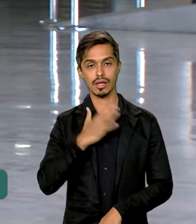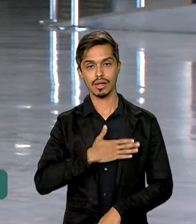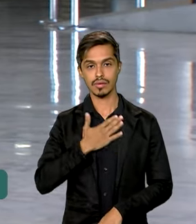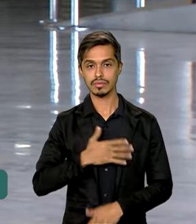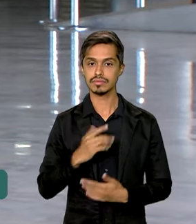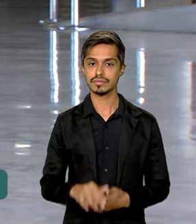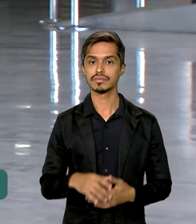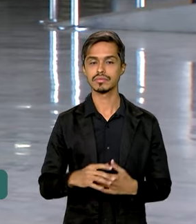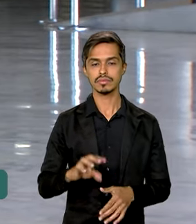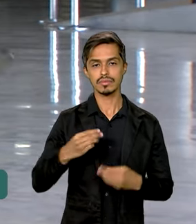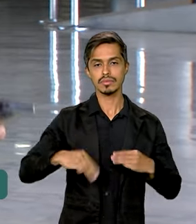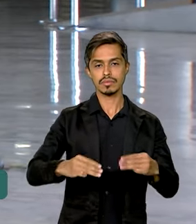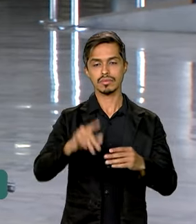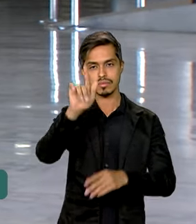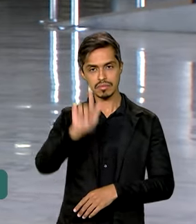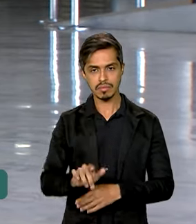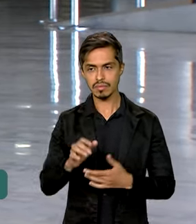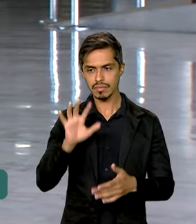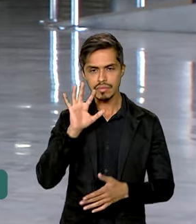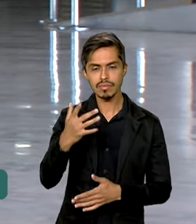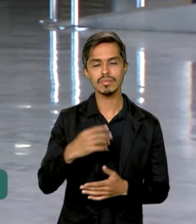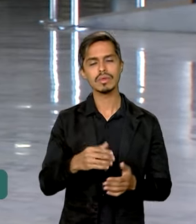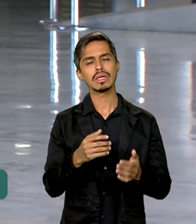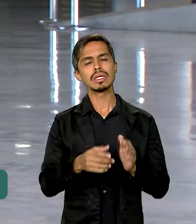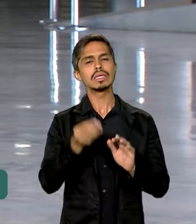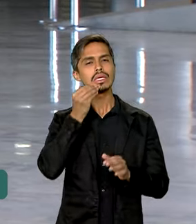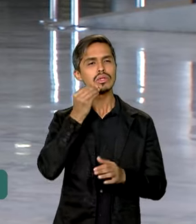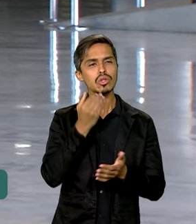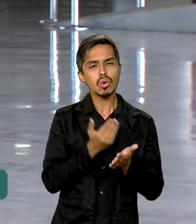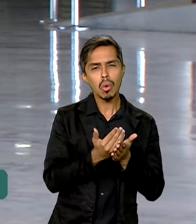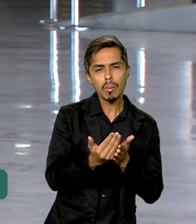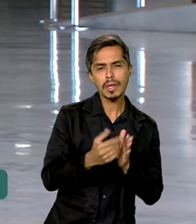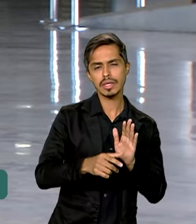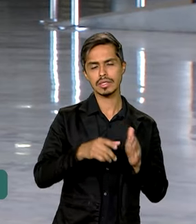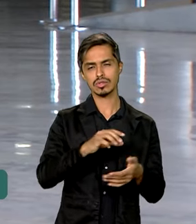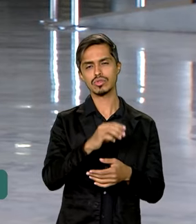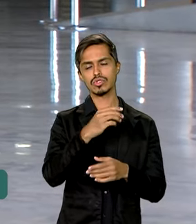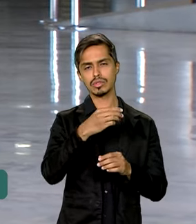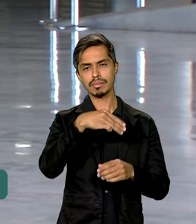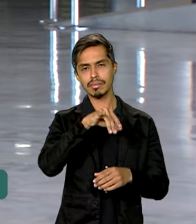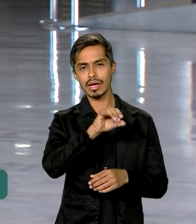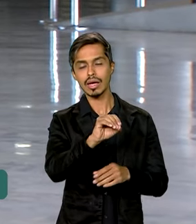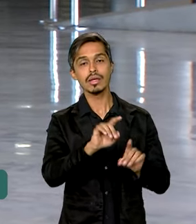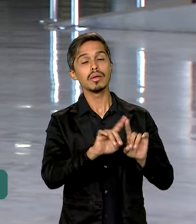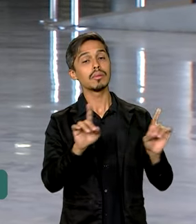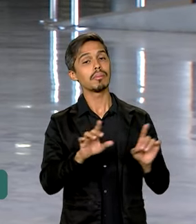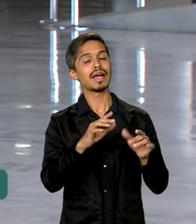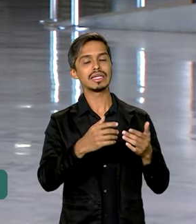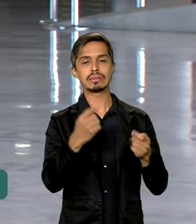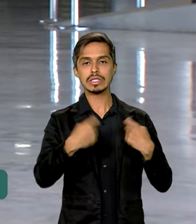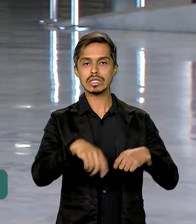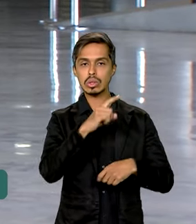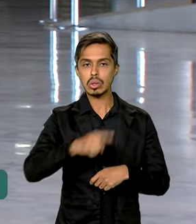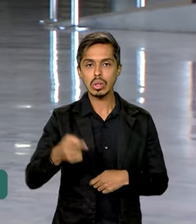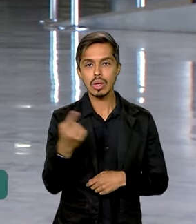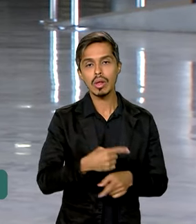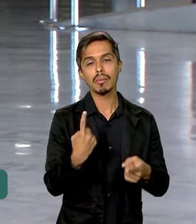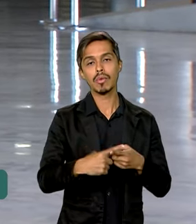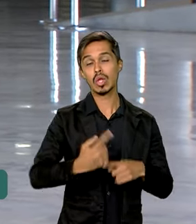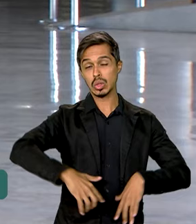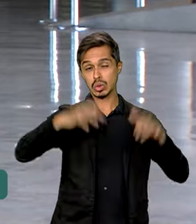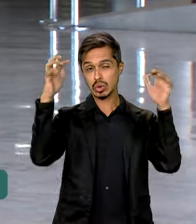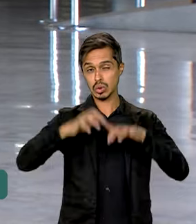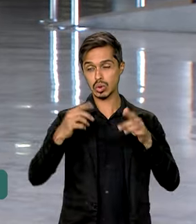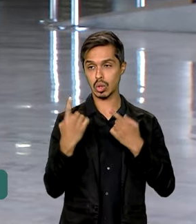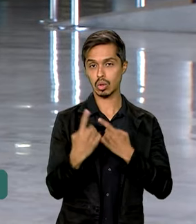concurso, ele seria aplicado ali no início de maio, mas teve que ser desmarcado, adiado por causa das chuvas que atingiram o Rio Grande do